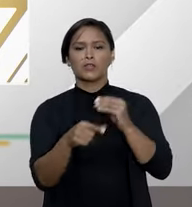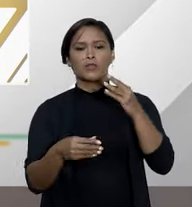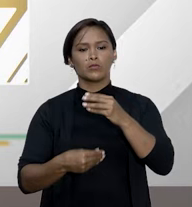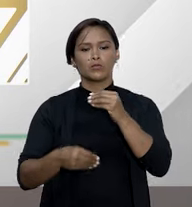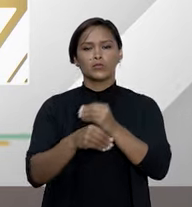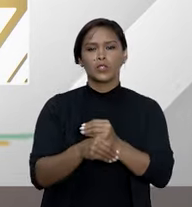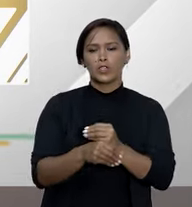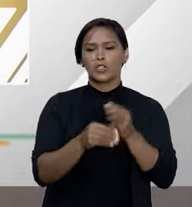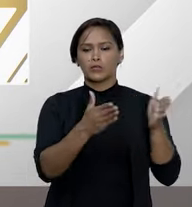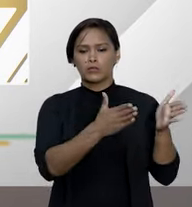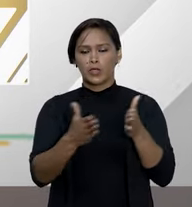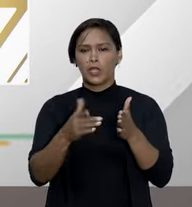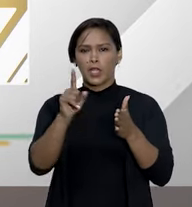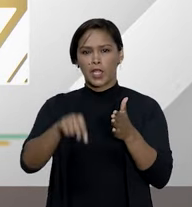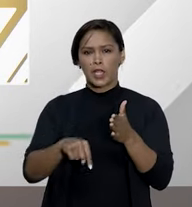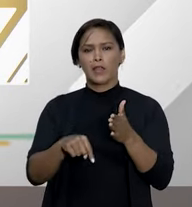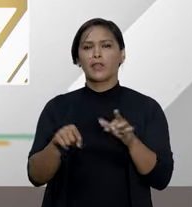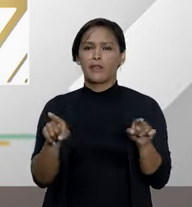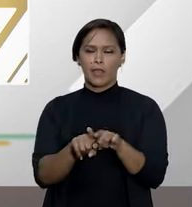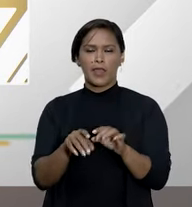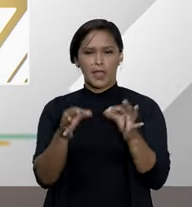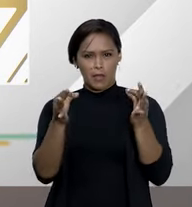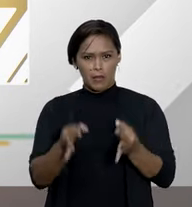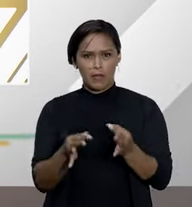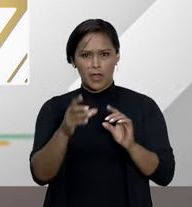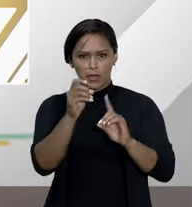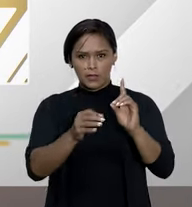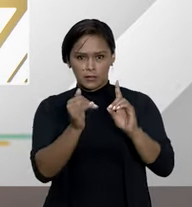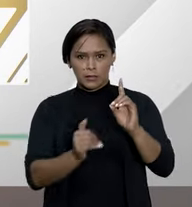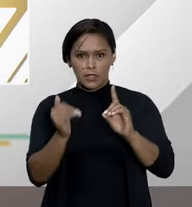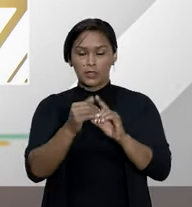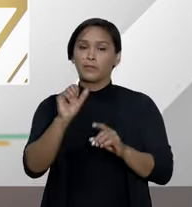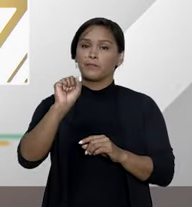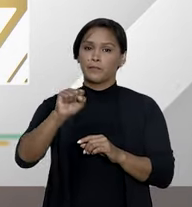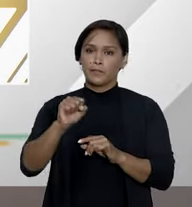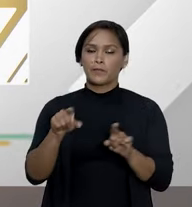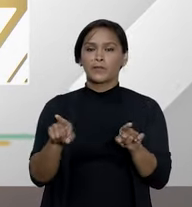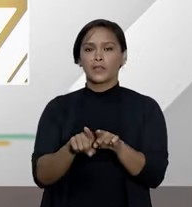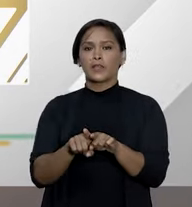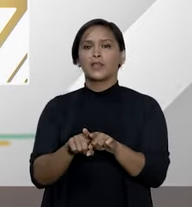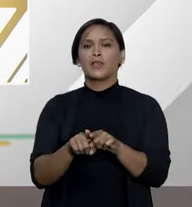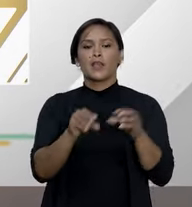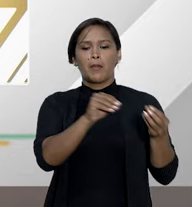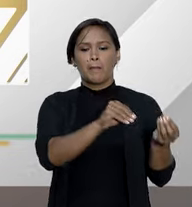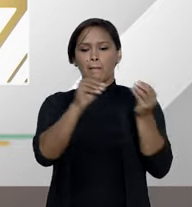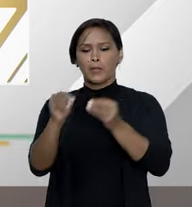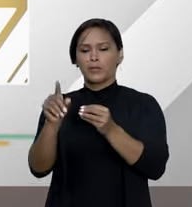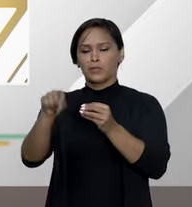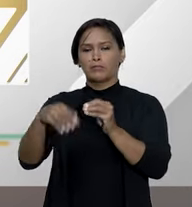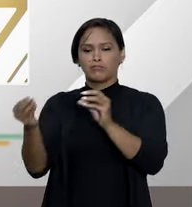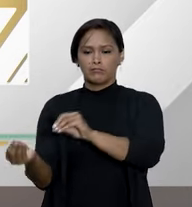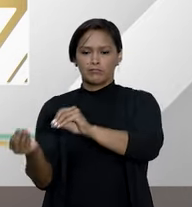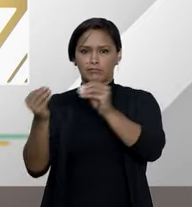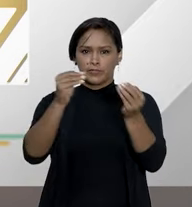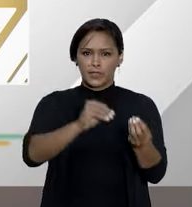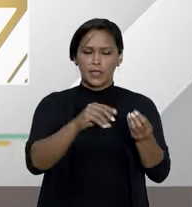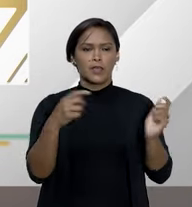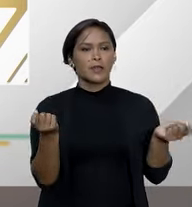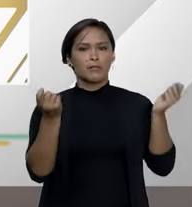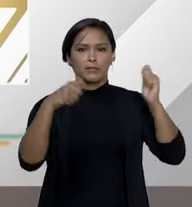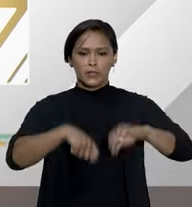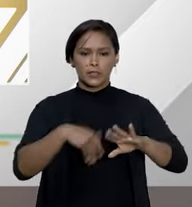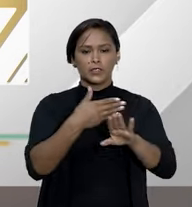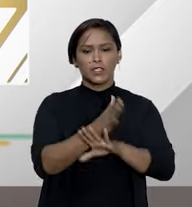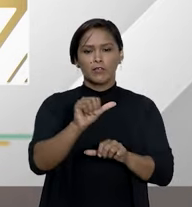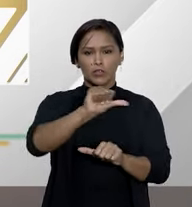prazos de carência, correto desembargador? Correto, isso se chama de portabilidade, é permitido ao